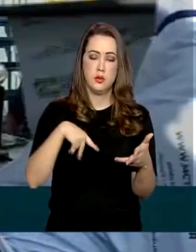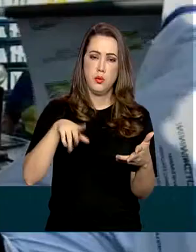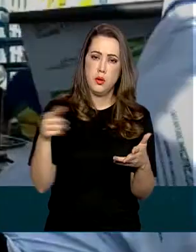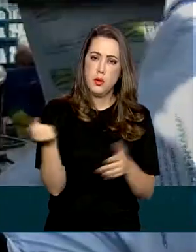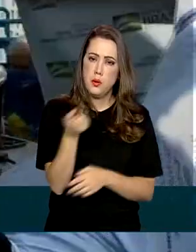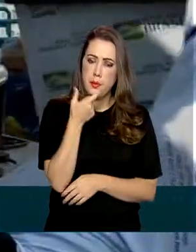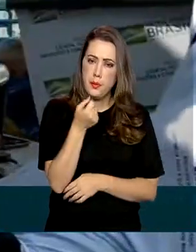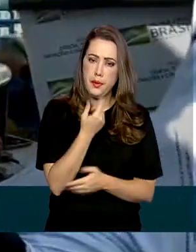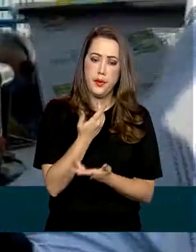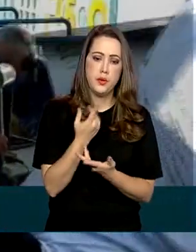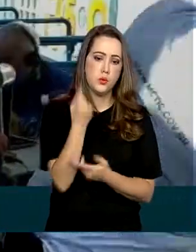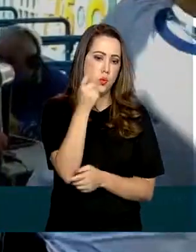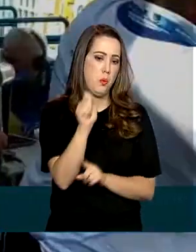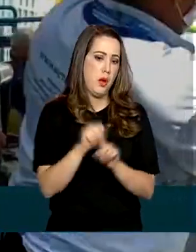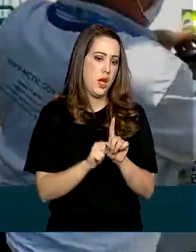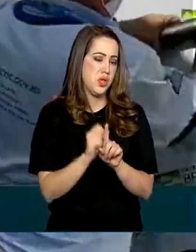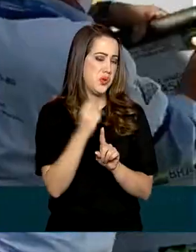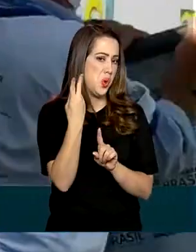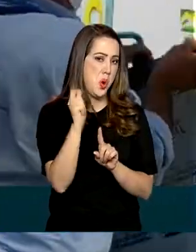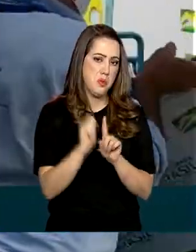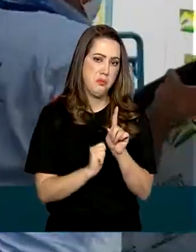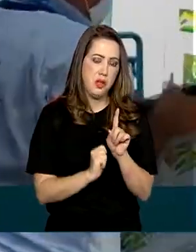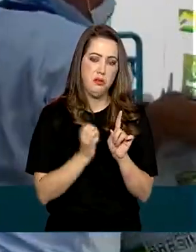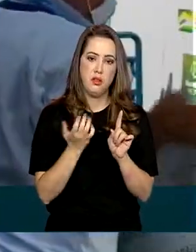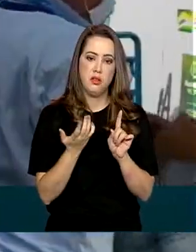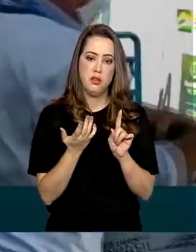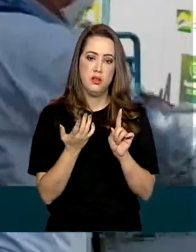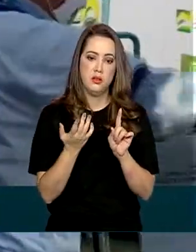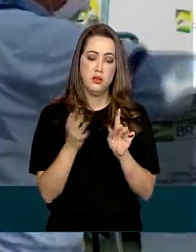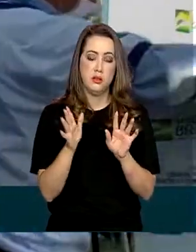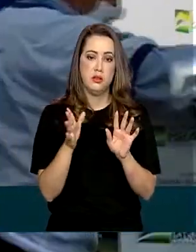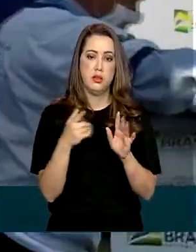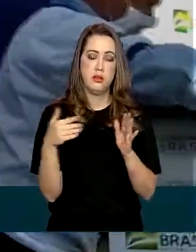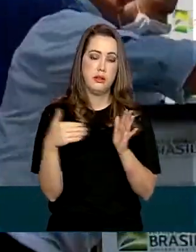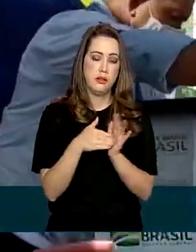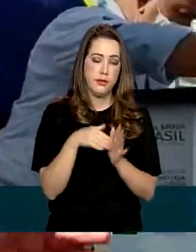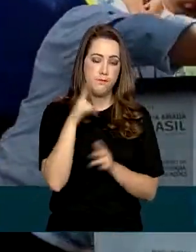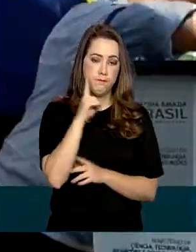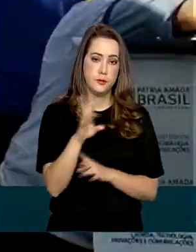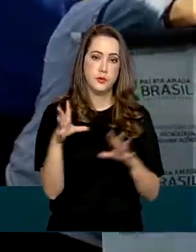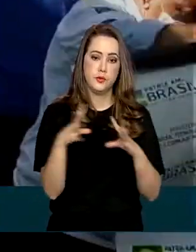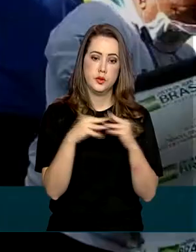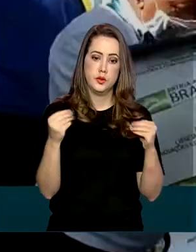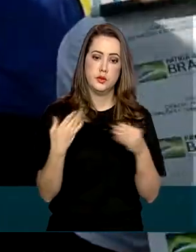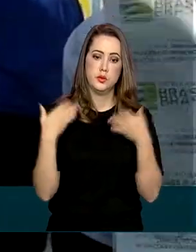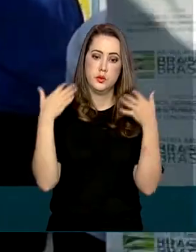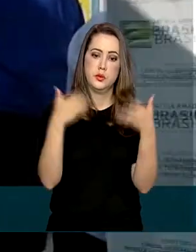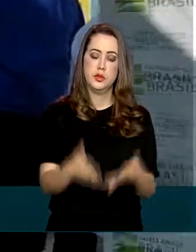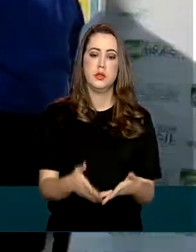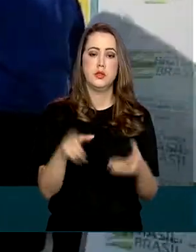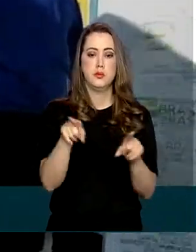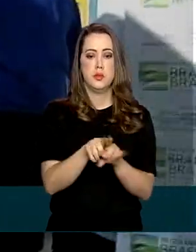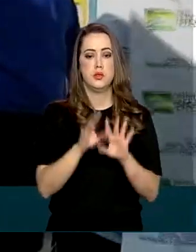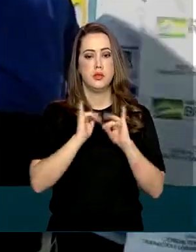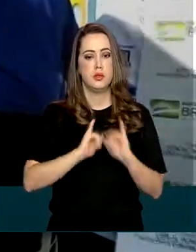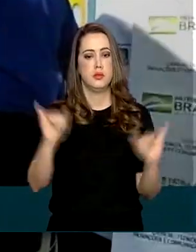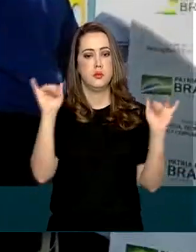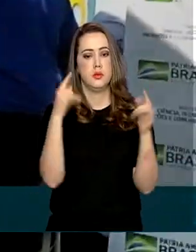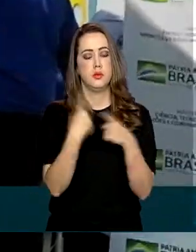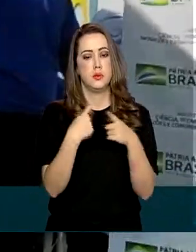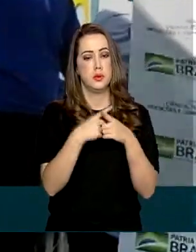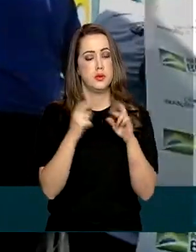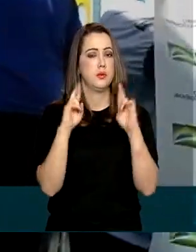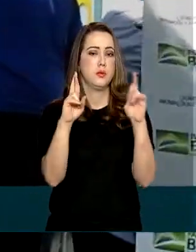por um mês, dois, não sabe por tempo, enquanto não vier realmente a cura. E hoje eu vim participar da campanha porque eu